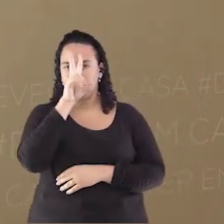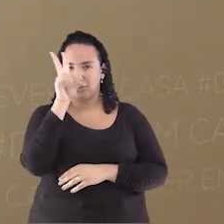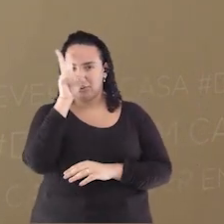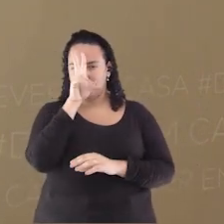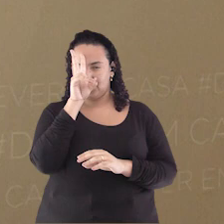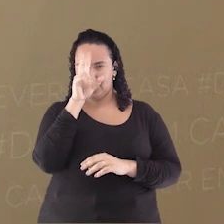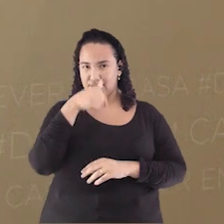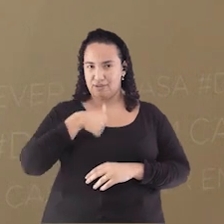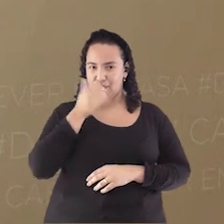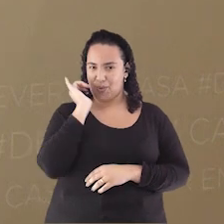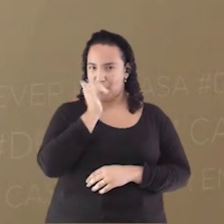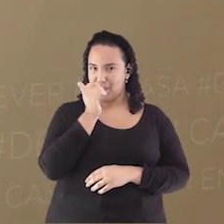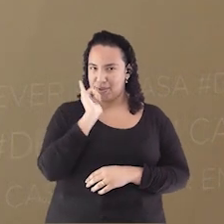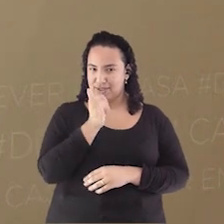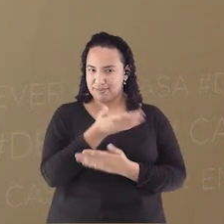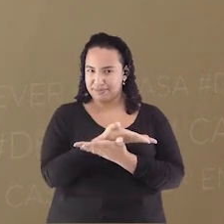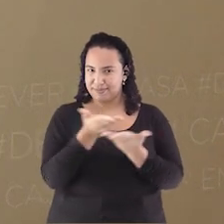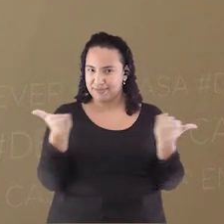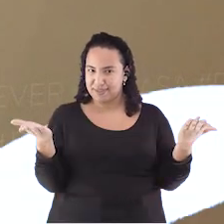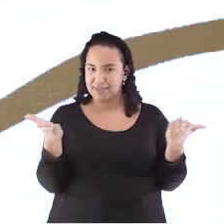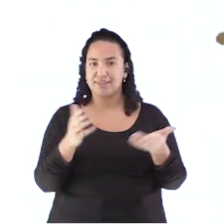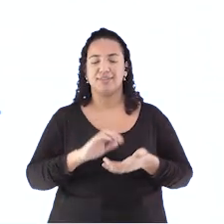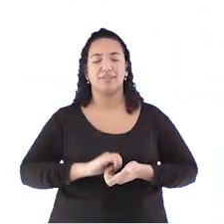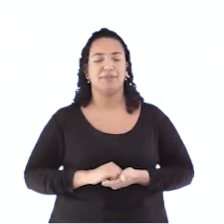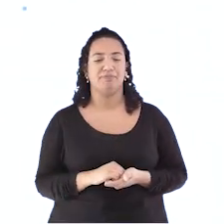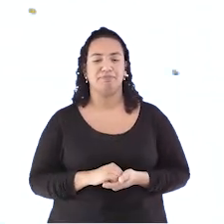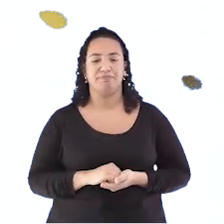história Que acabei de contar para você